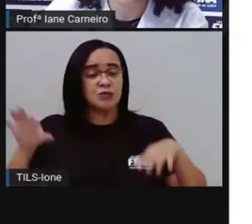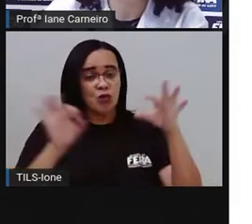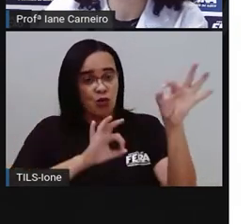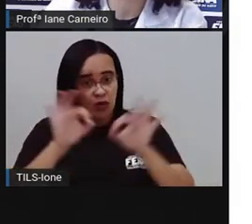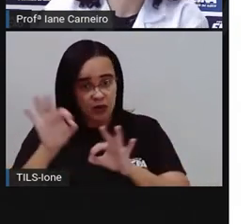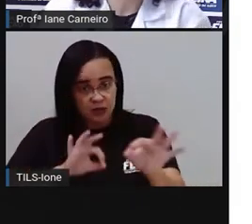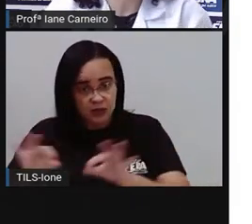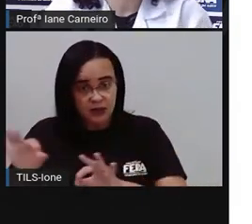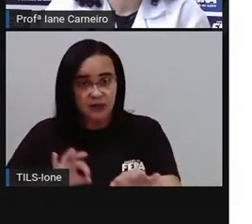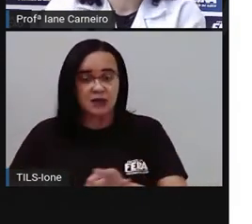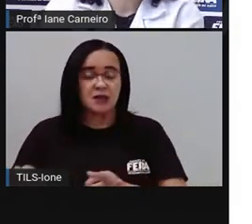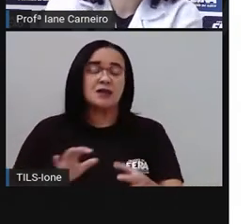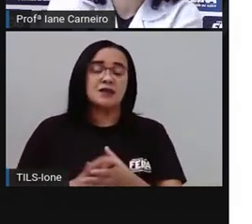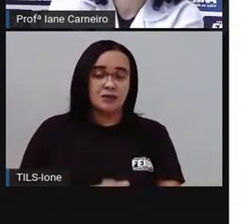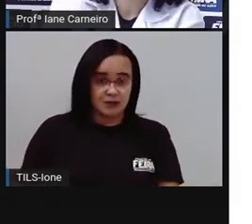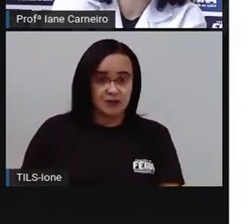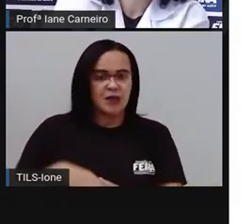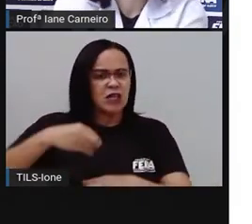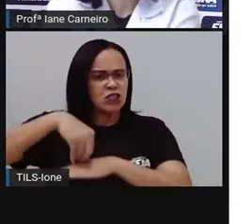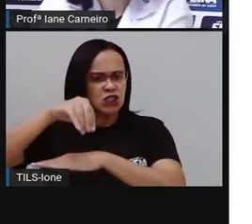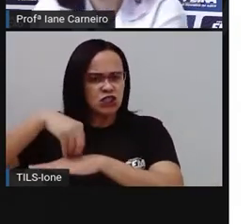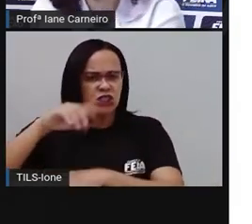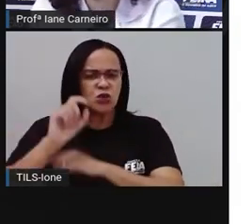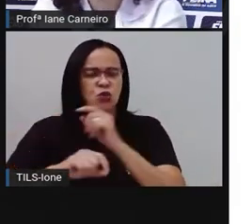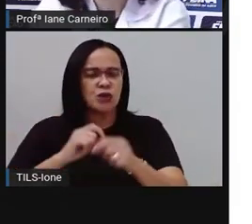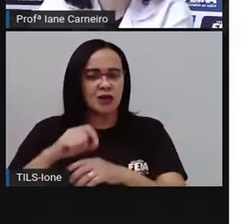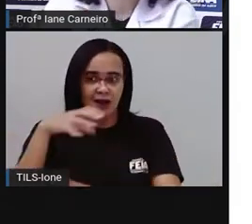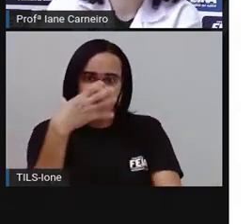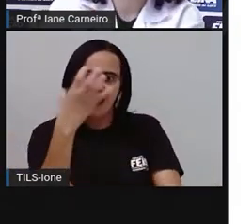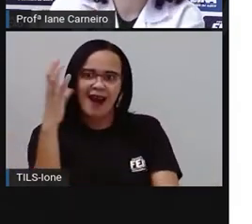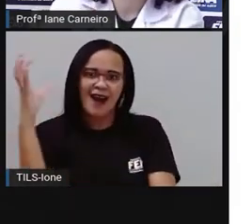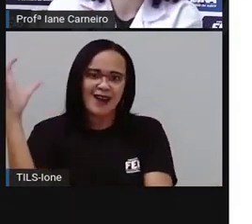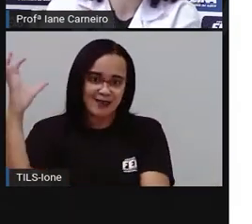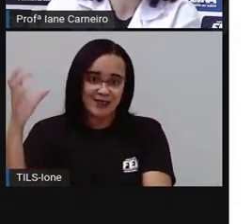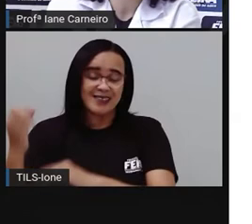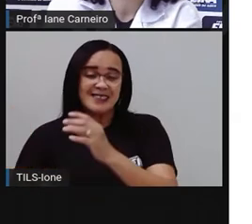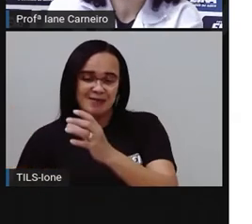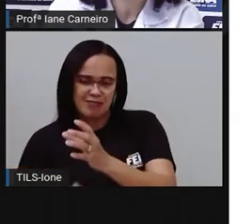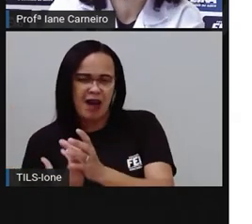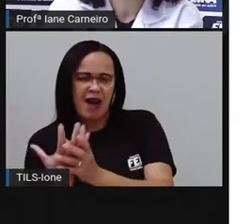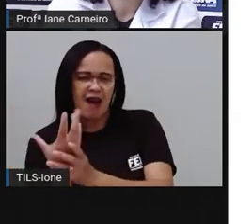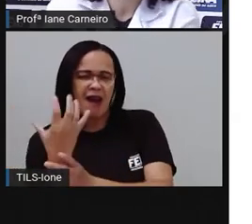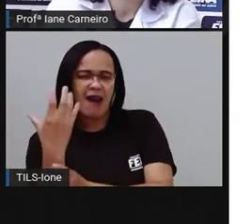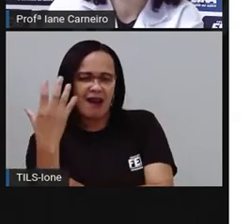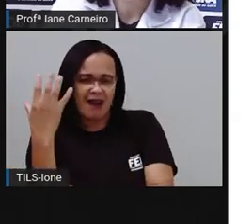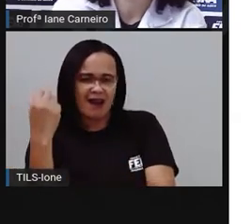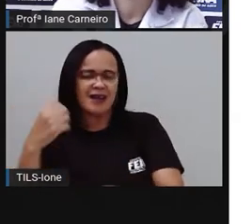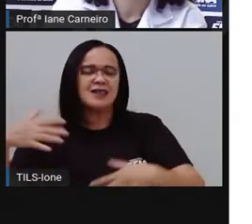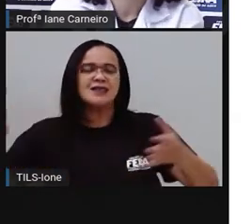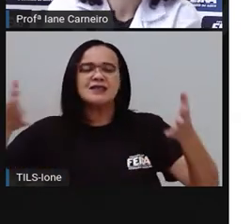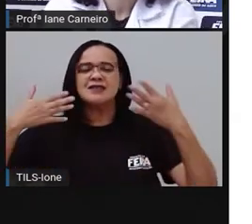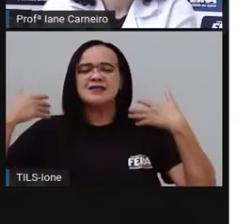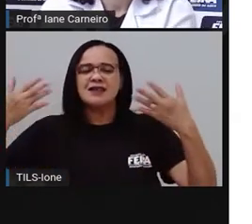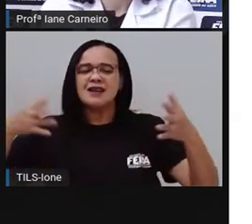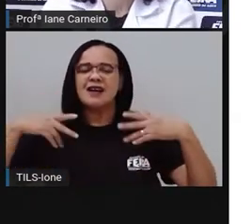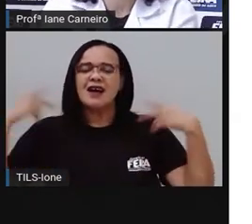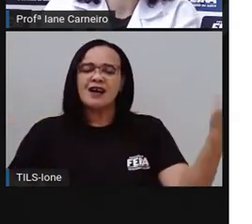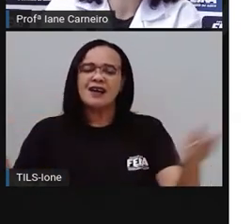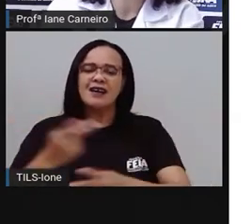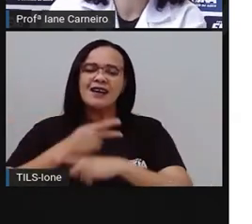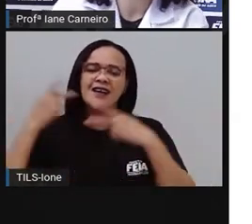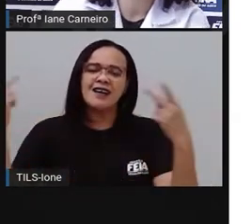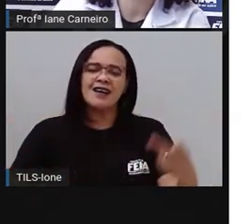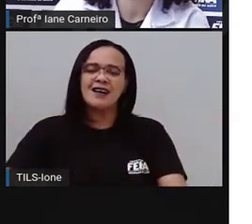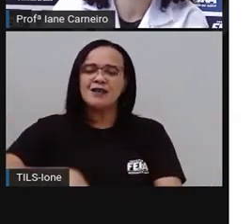calçadas. Até para ficar, além de ficar bonito, ficar um bairro mais fresco, mais arejado. O